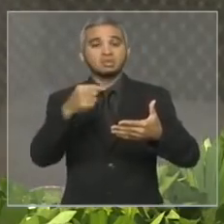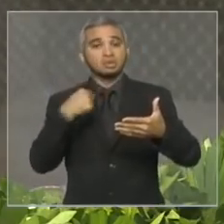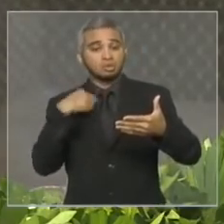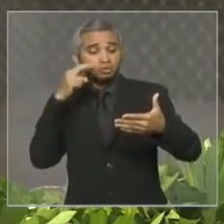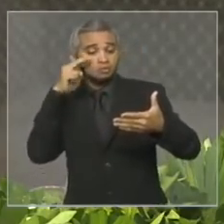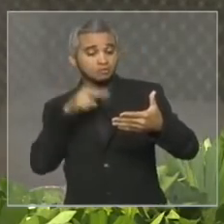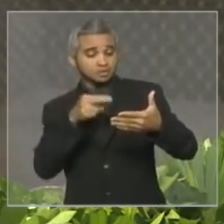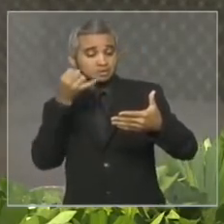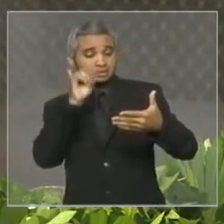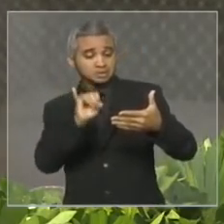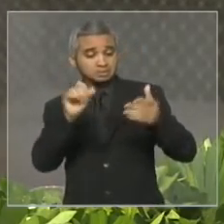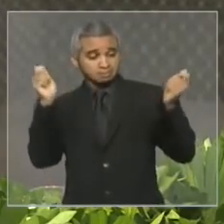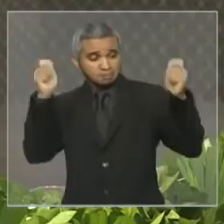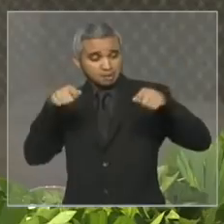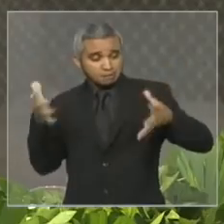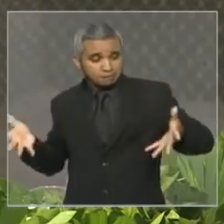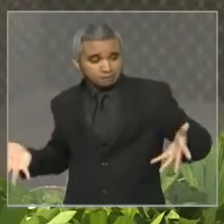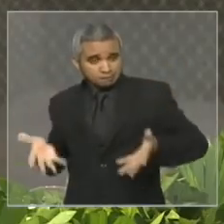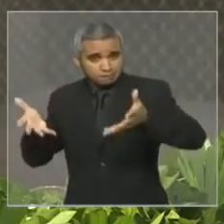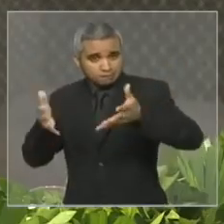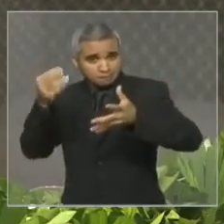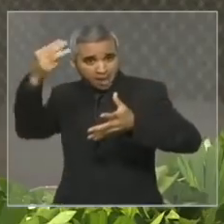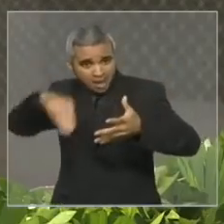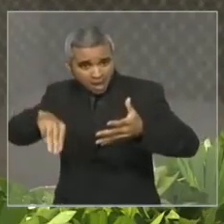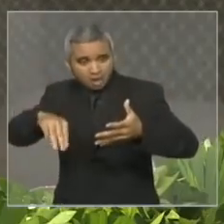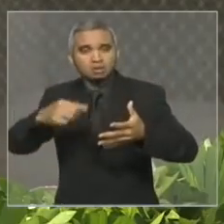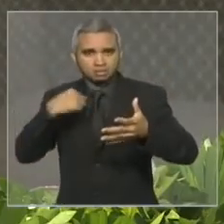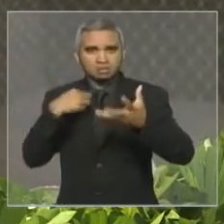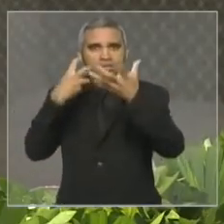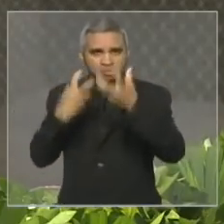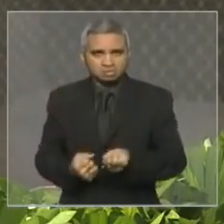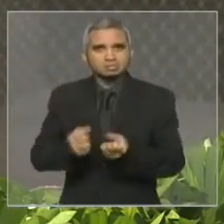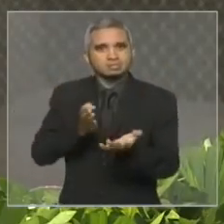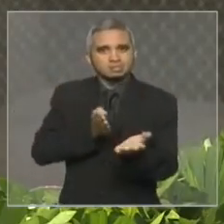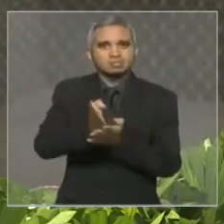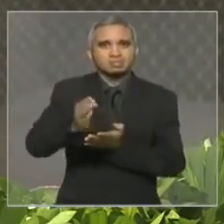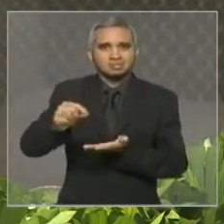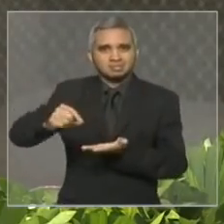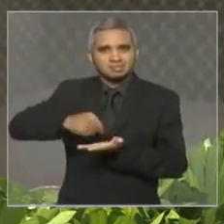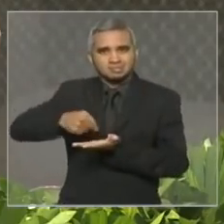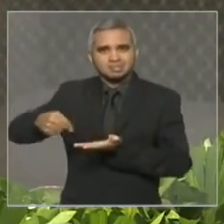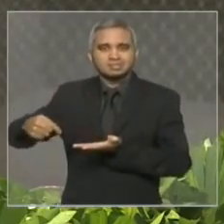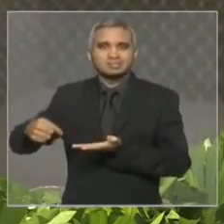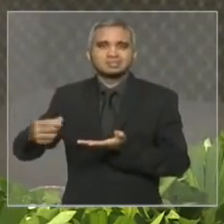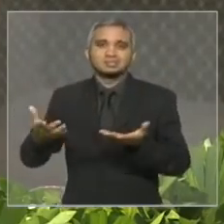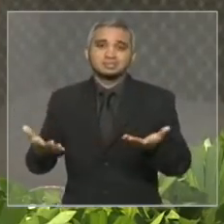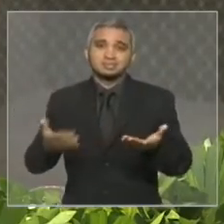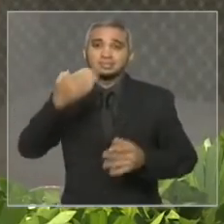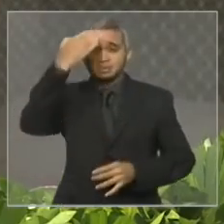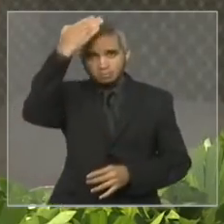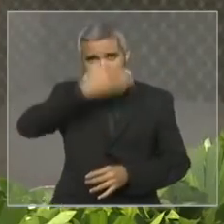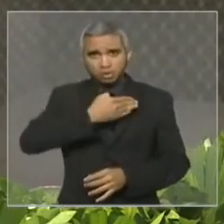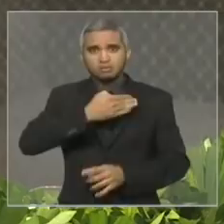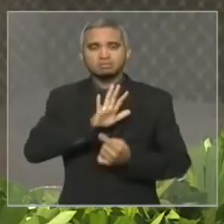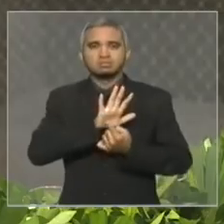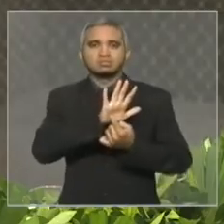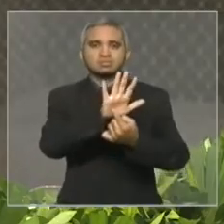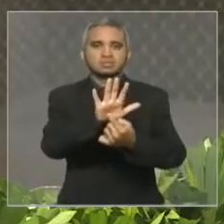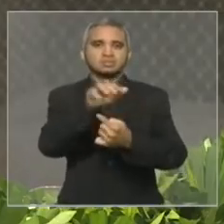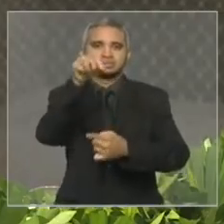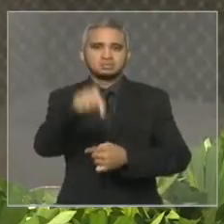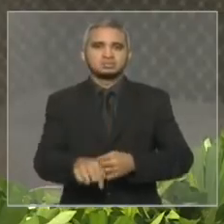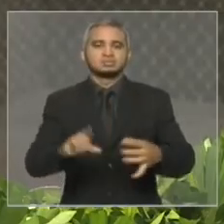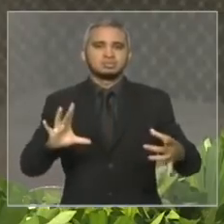desenvolvimento do Maranhão esta é a prova uma das provas empíricas práticas que posso oferecer a este parlamento